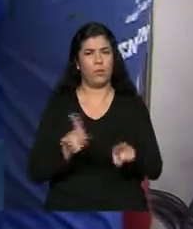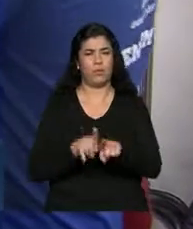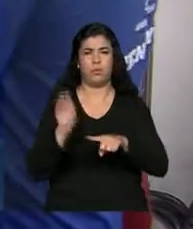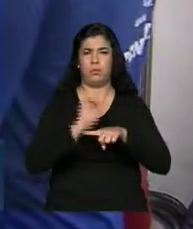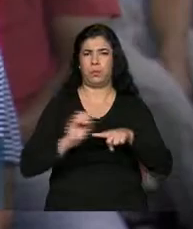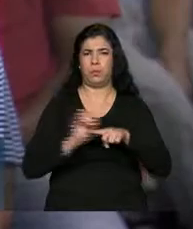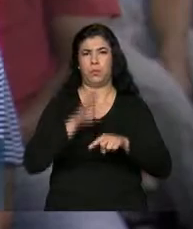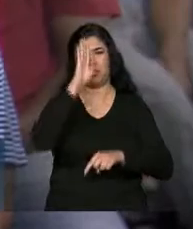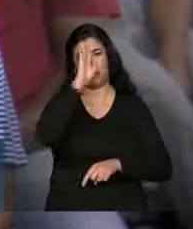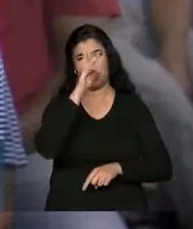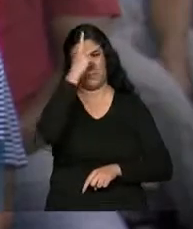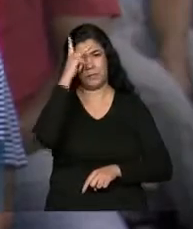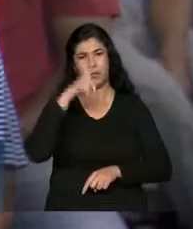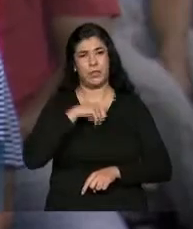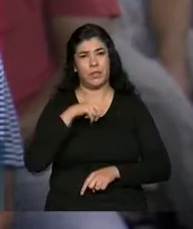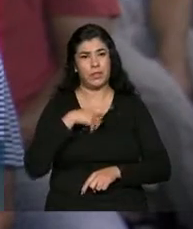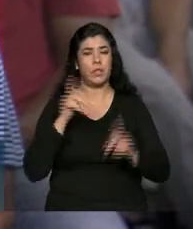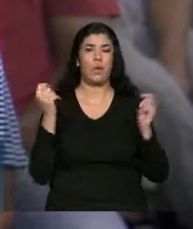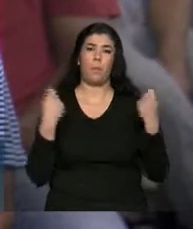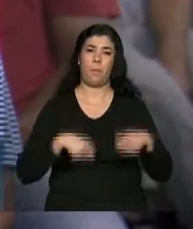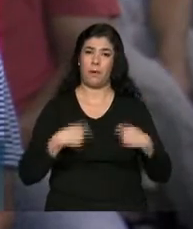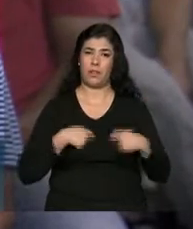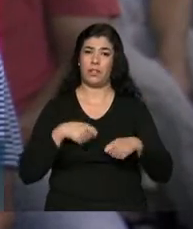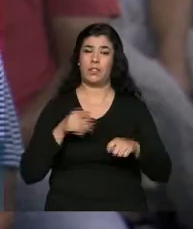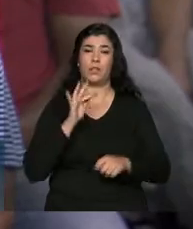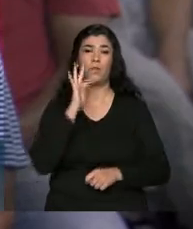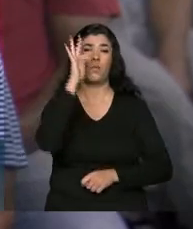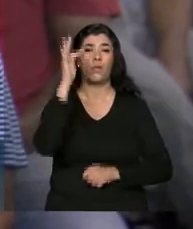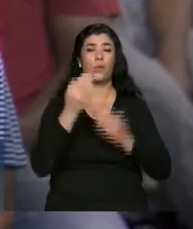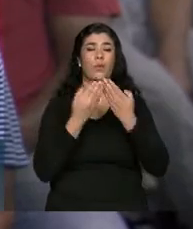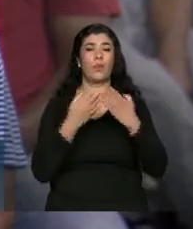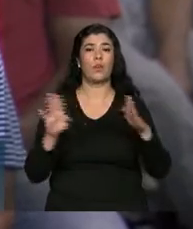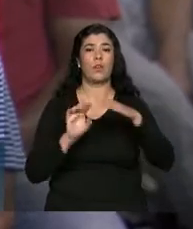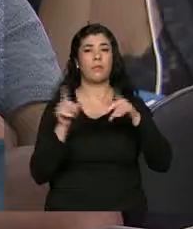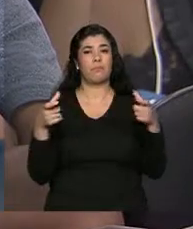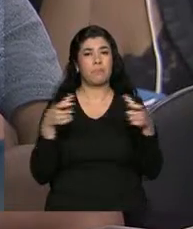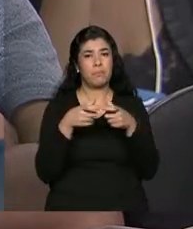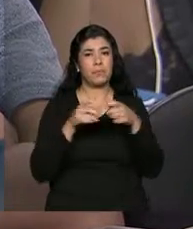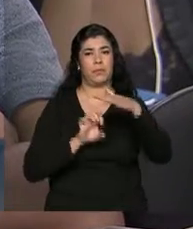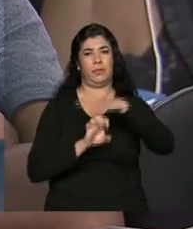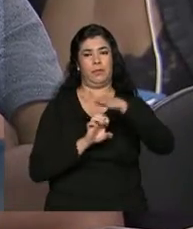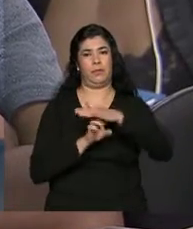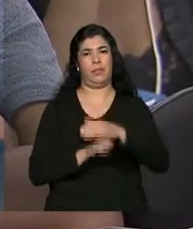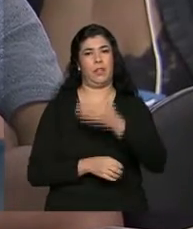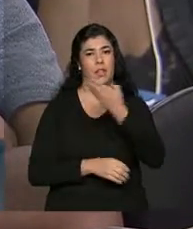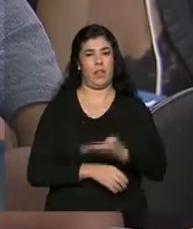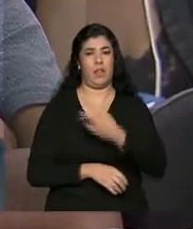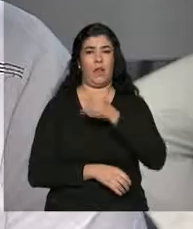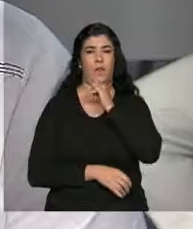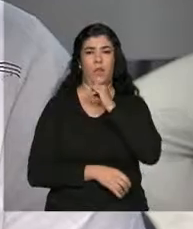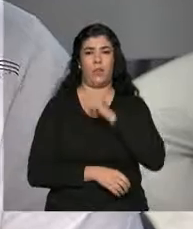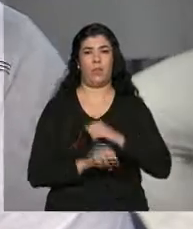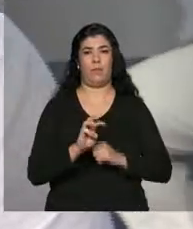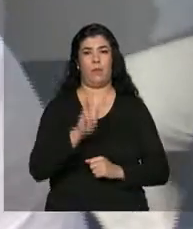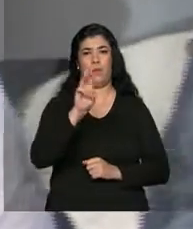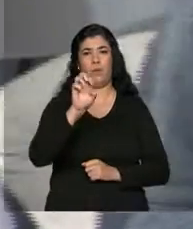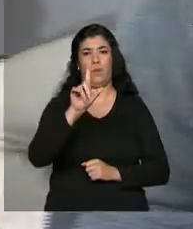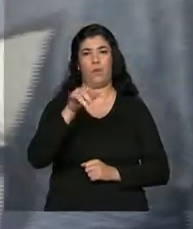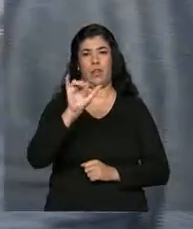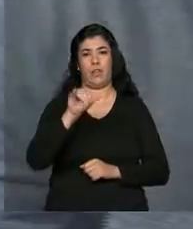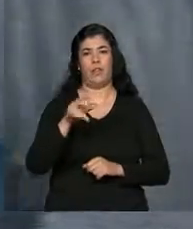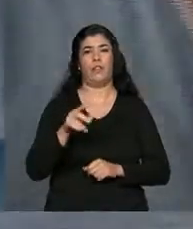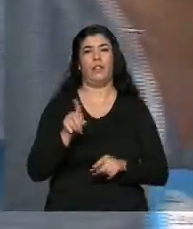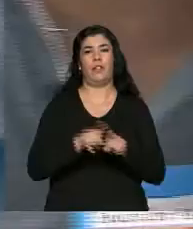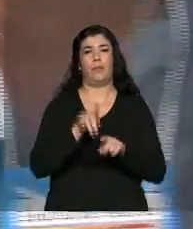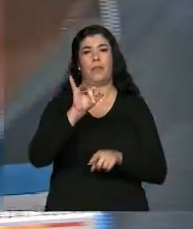gratuitas para quem tem ou pretende abrir uma pequena empresa. Caso de Wesley e Lear. O casal que